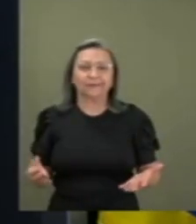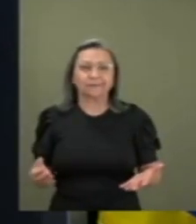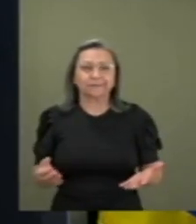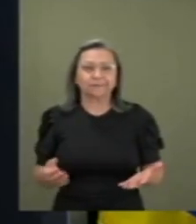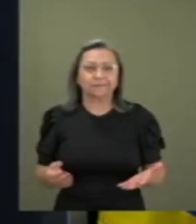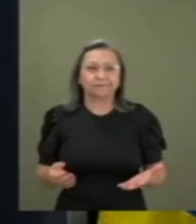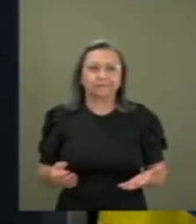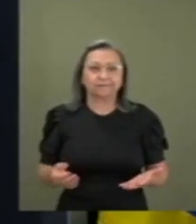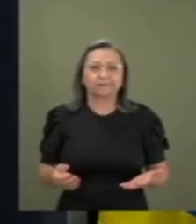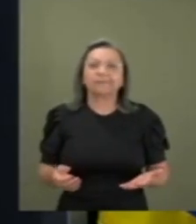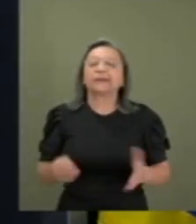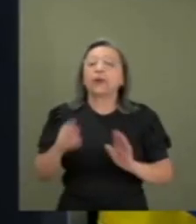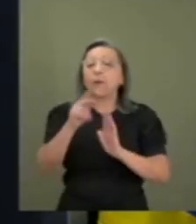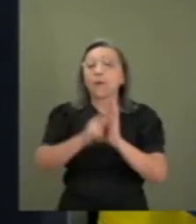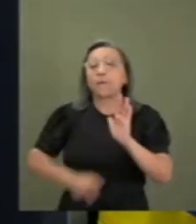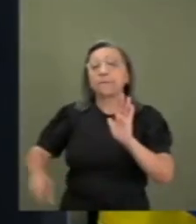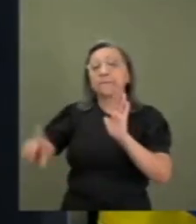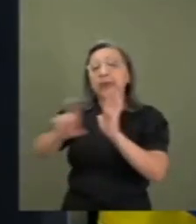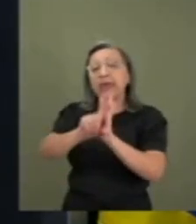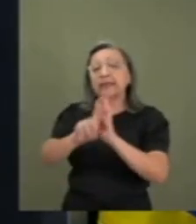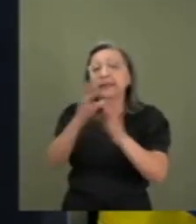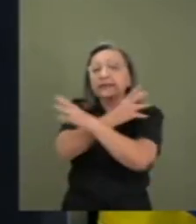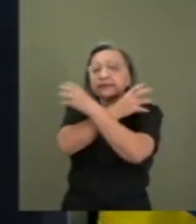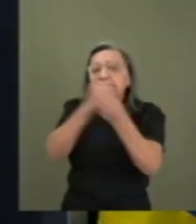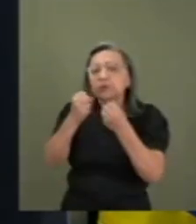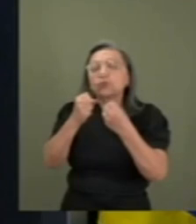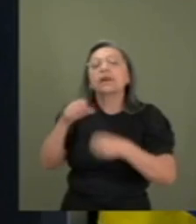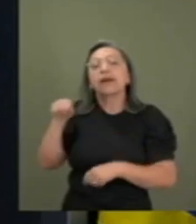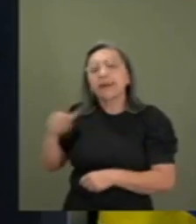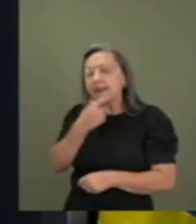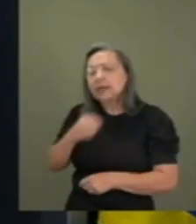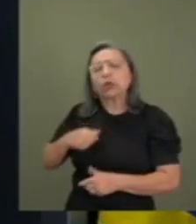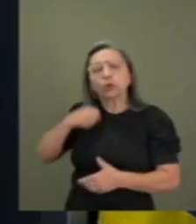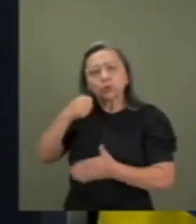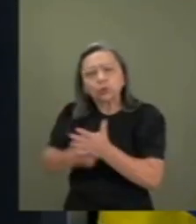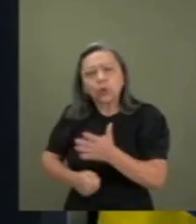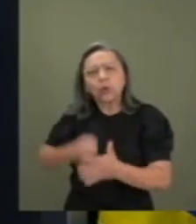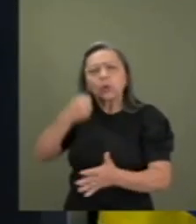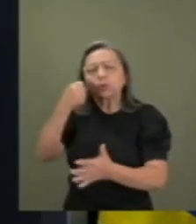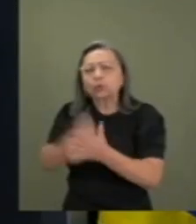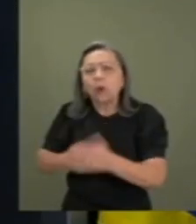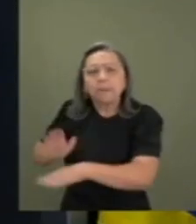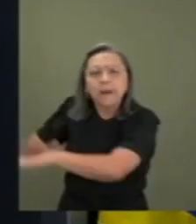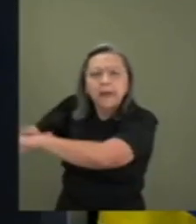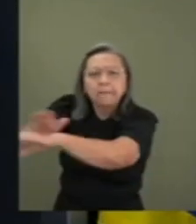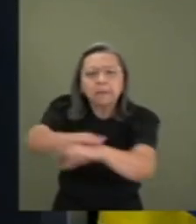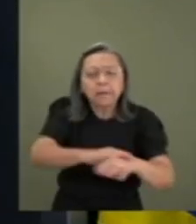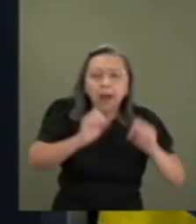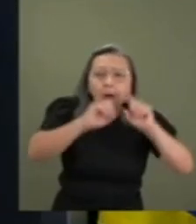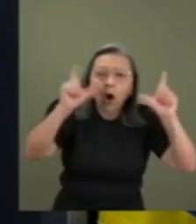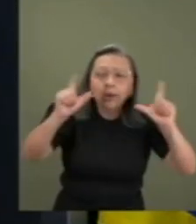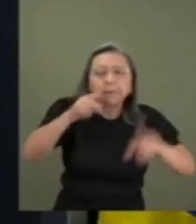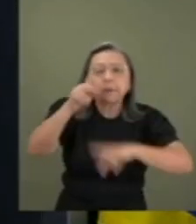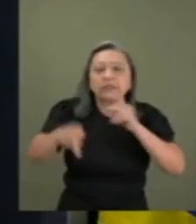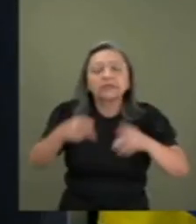O PL da censura, ele lutou, divulgou, acordou a população para não passar.